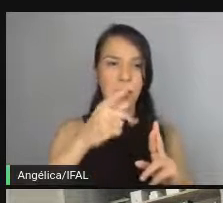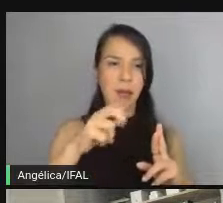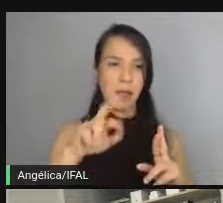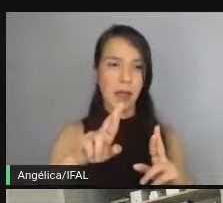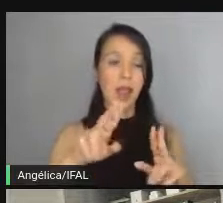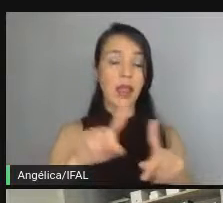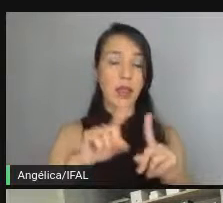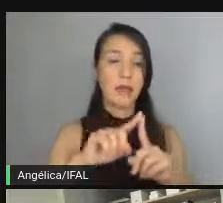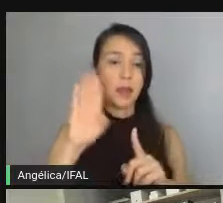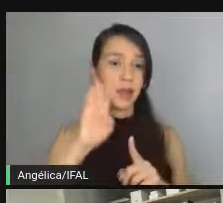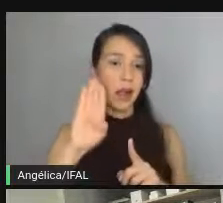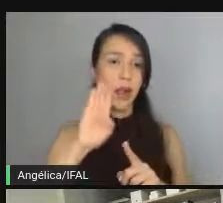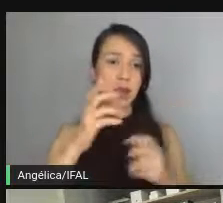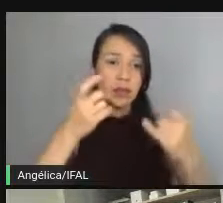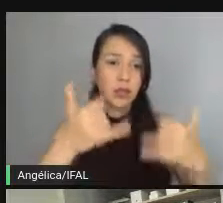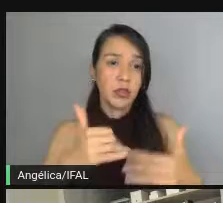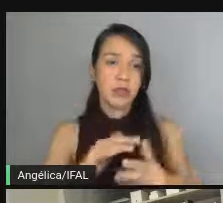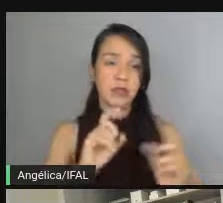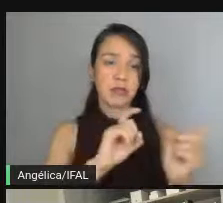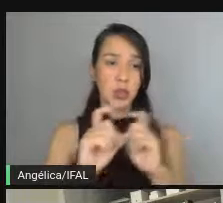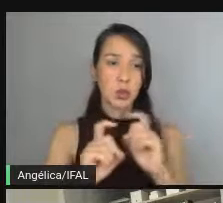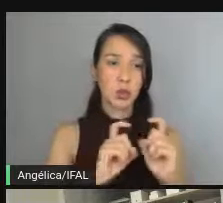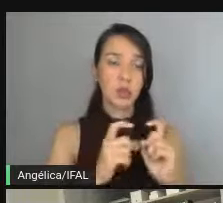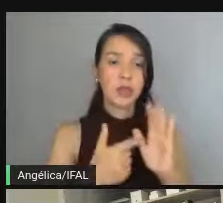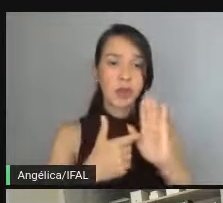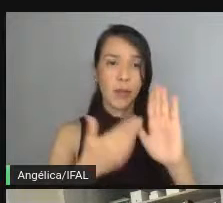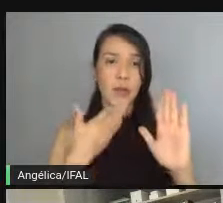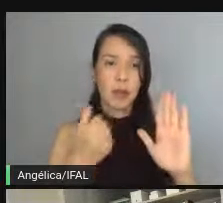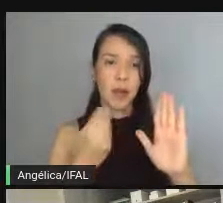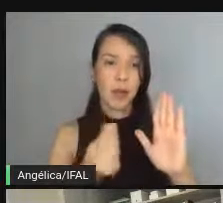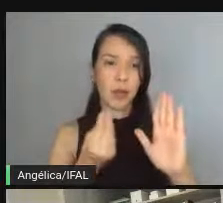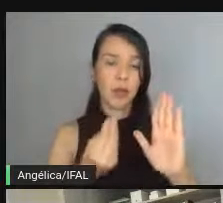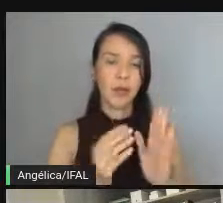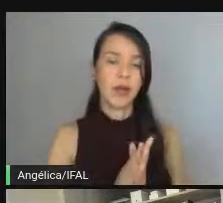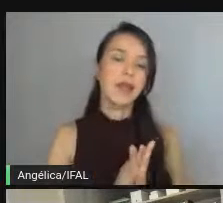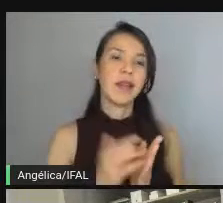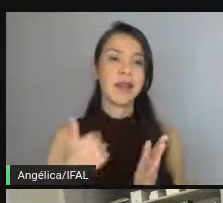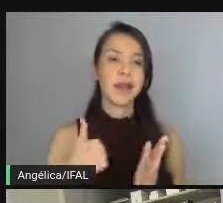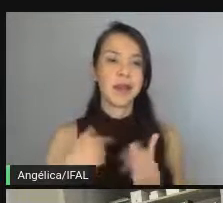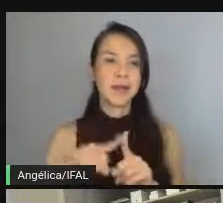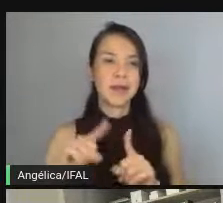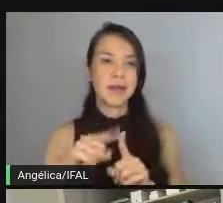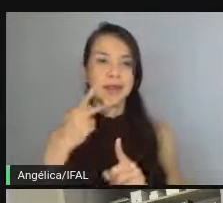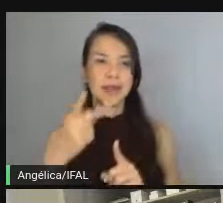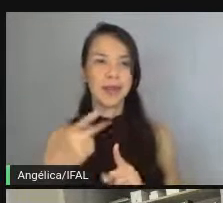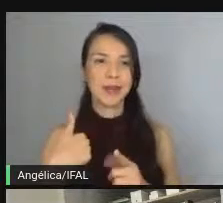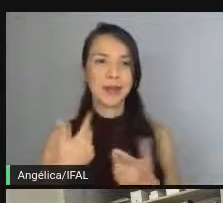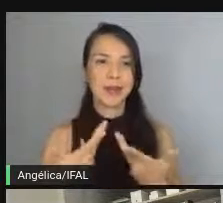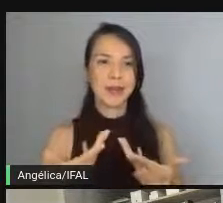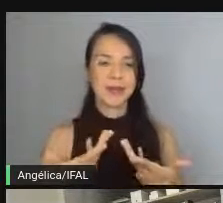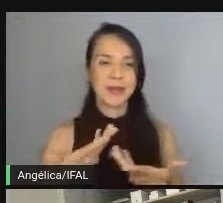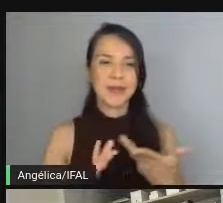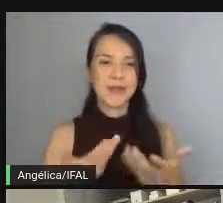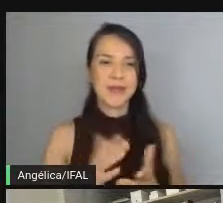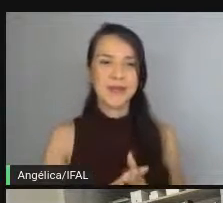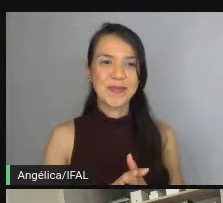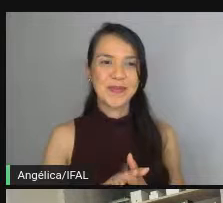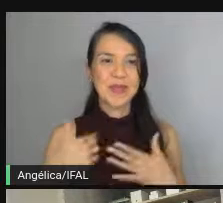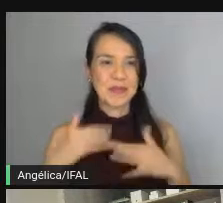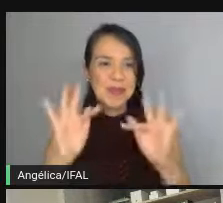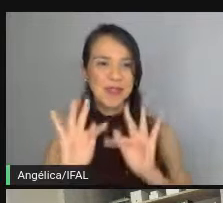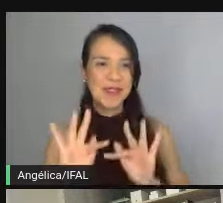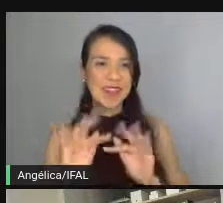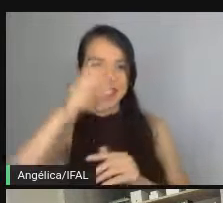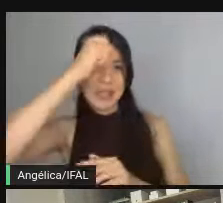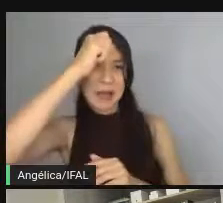que é massa. Você vai mostrar a gente melhor como quebrar. fico até... Já te falei que eu estou bem feliz em